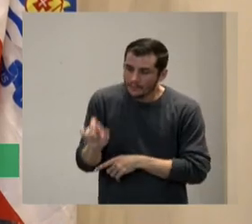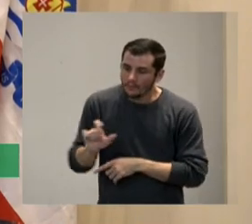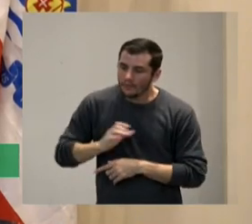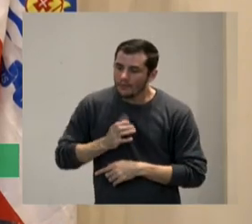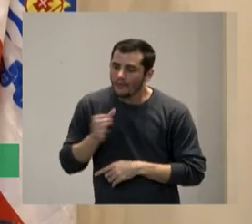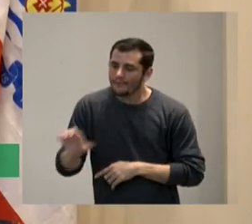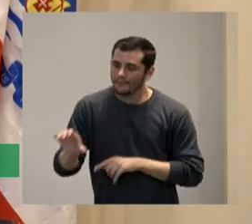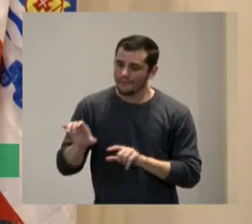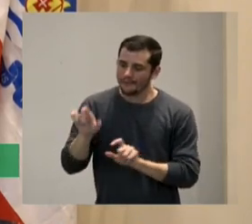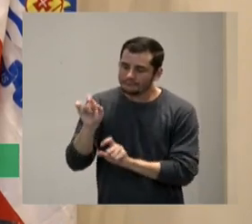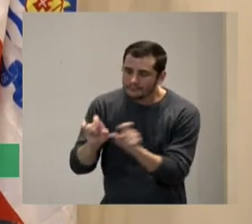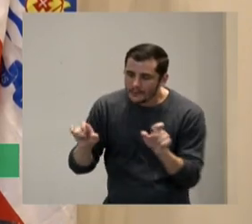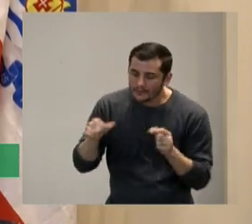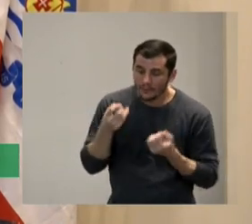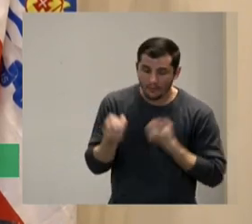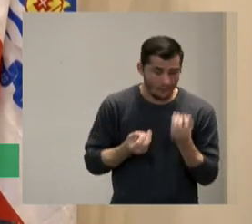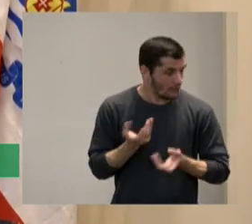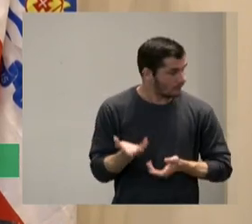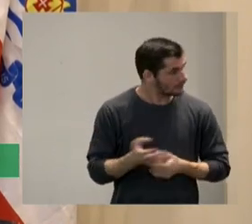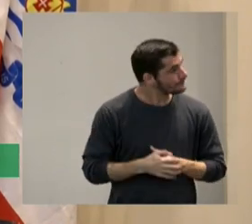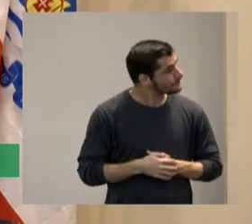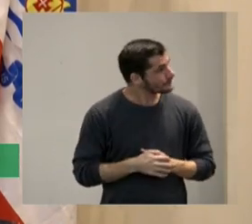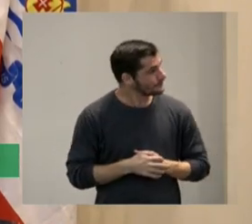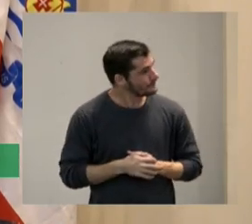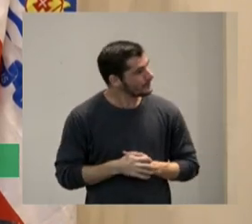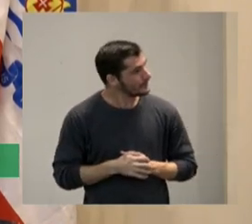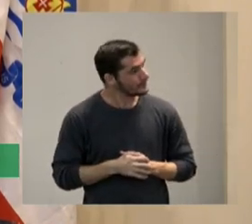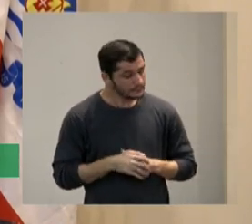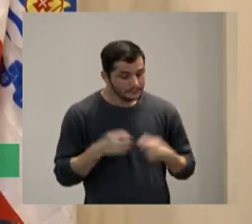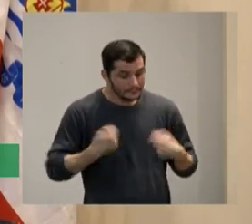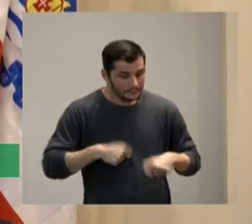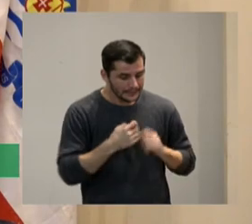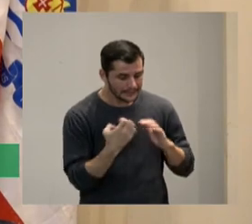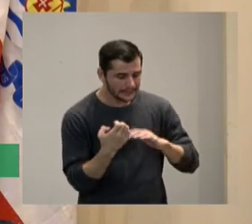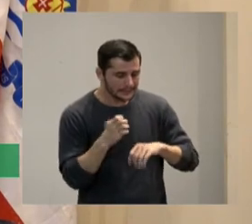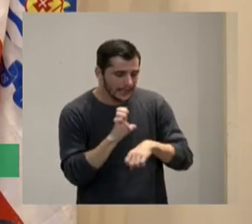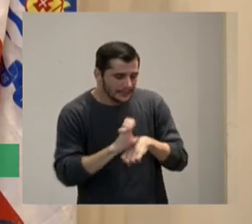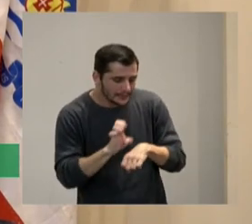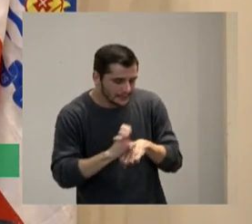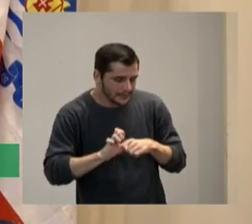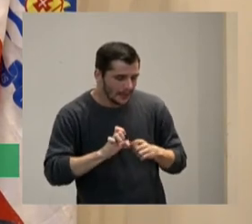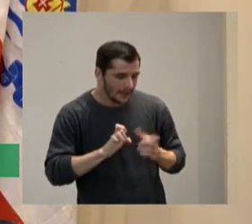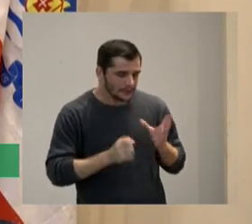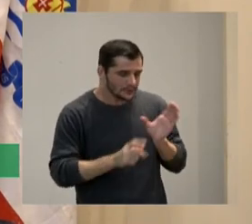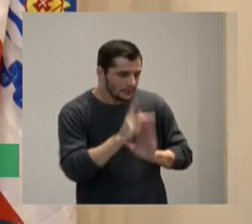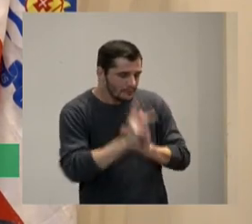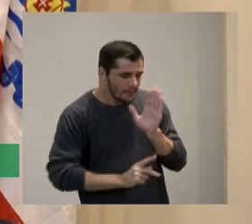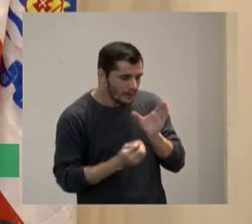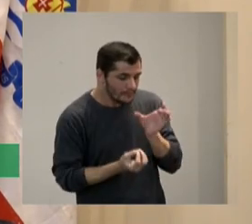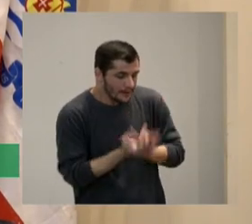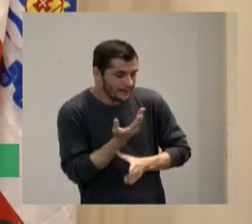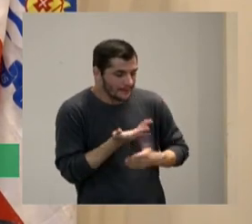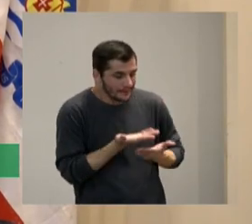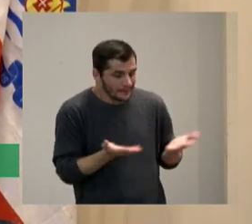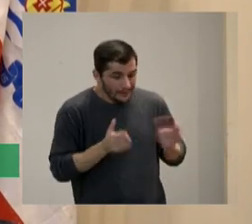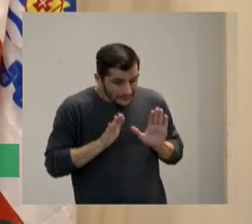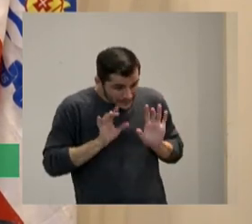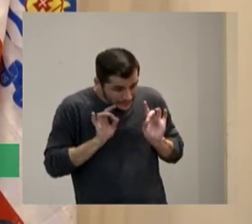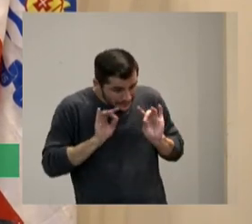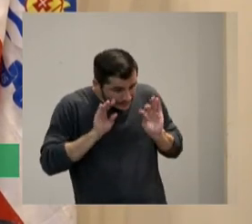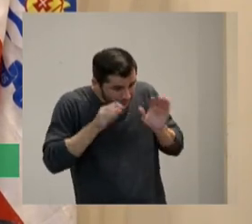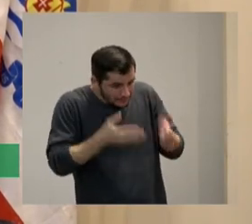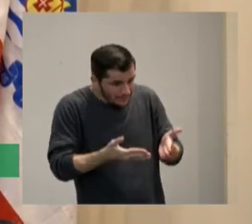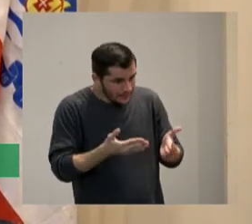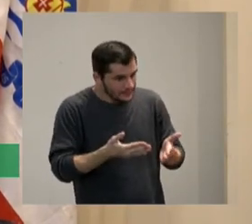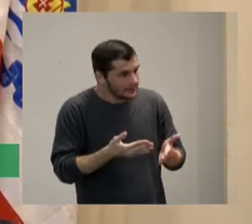isso interessante a gente abriu um programa de estágio exclusivo para PCD sabe como é que era a foto comunicação era uma mulher